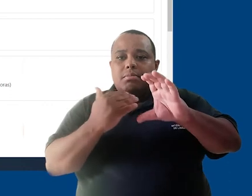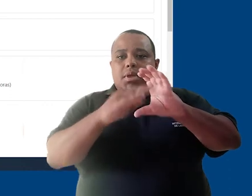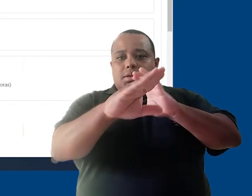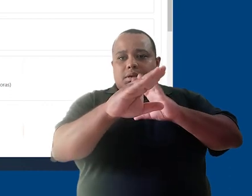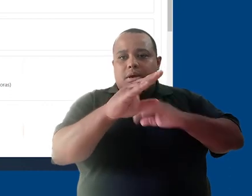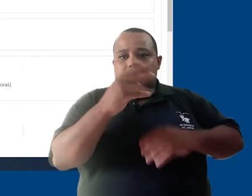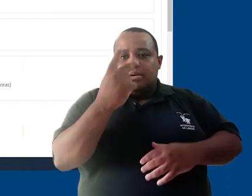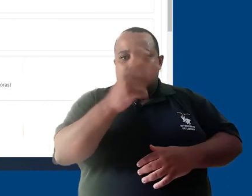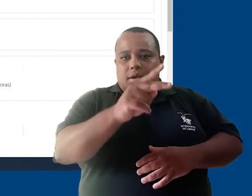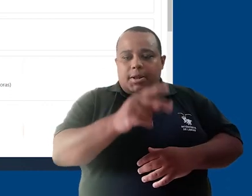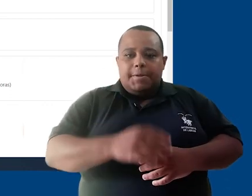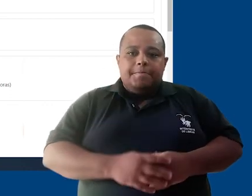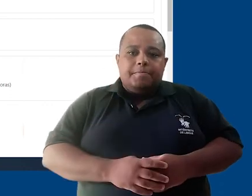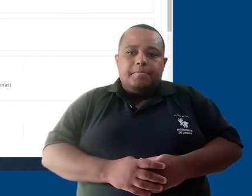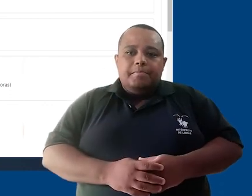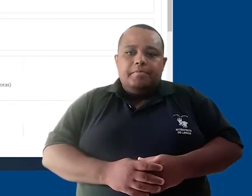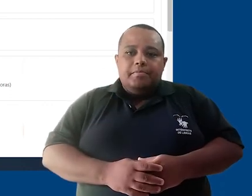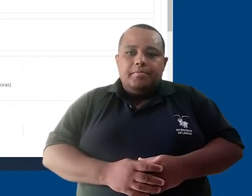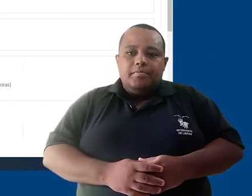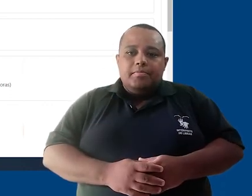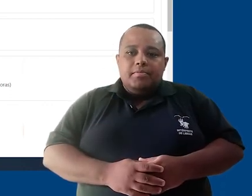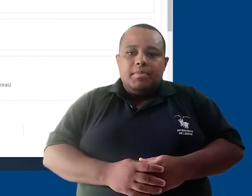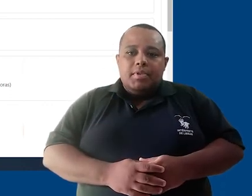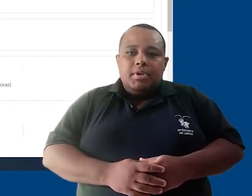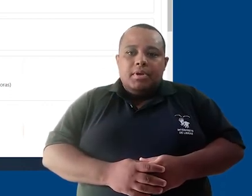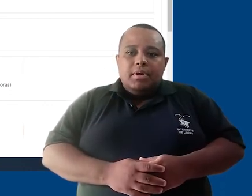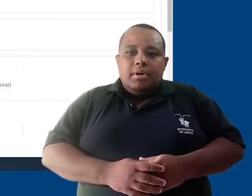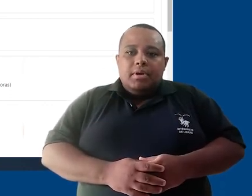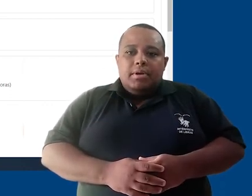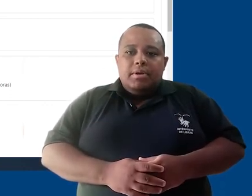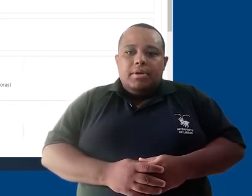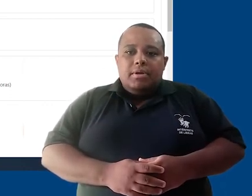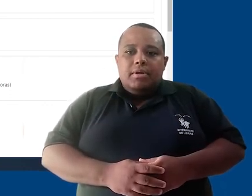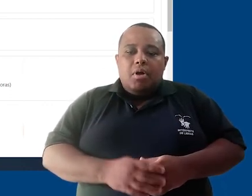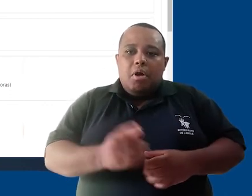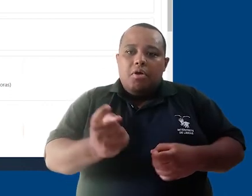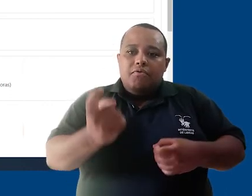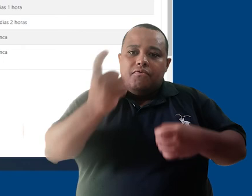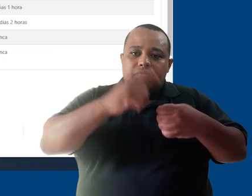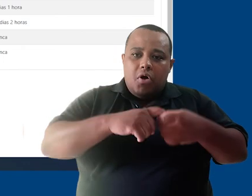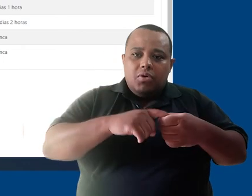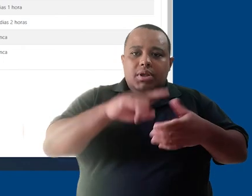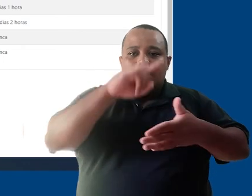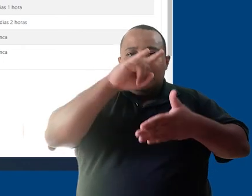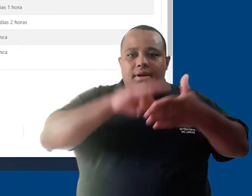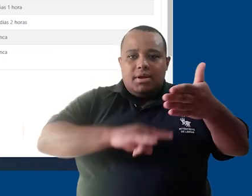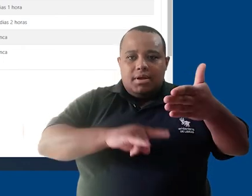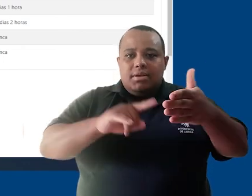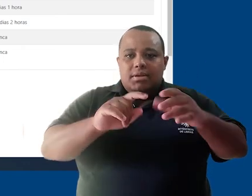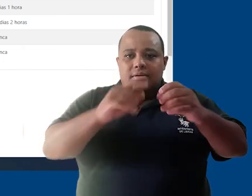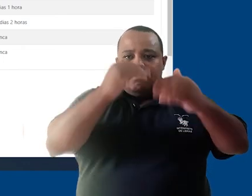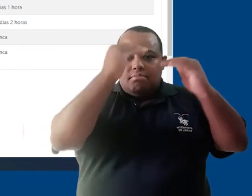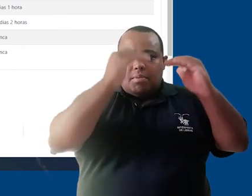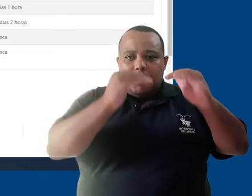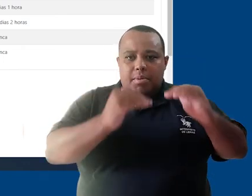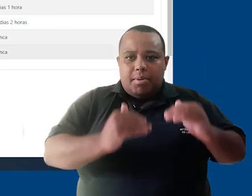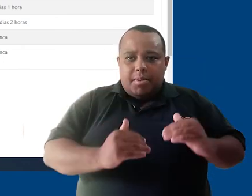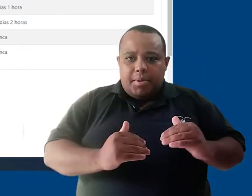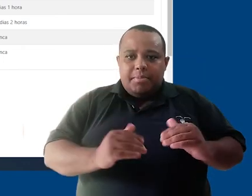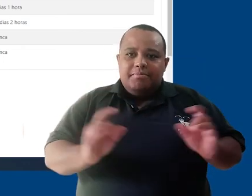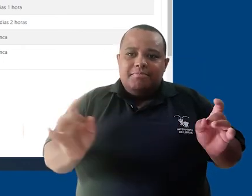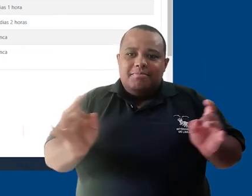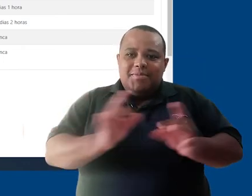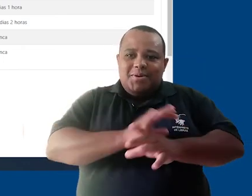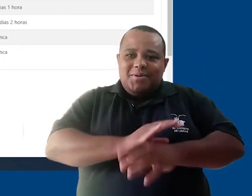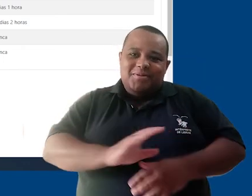enviar mensagens para ele. Então, tá? Clicar sobre o botão Voltar do navegador. E voltamos à nossa lista